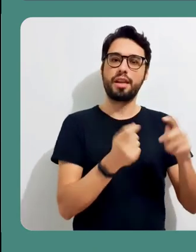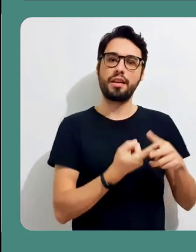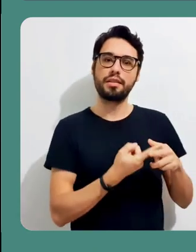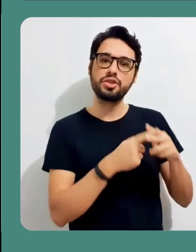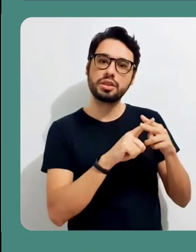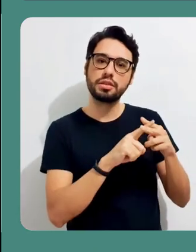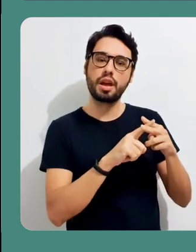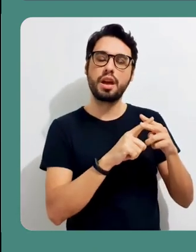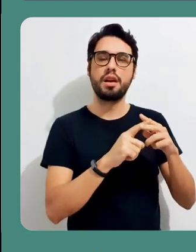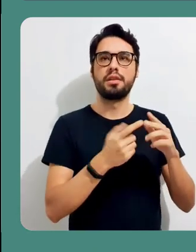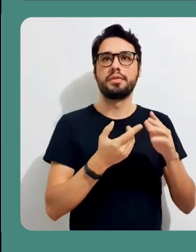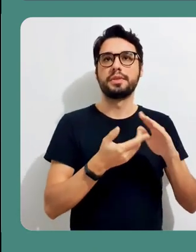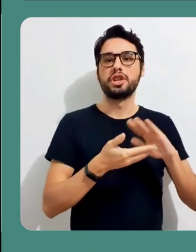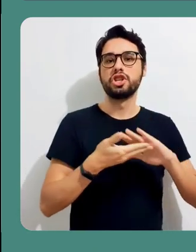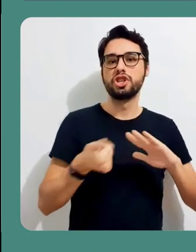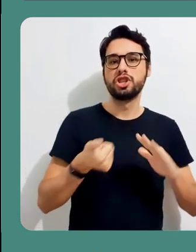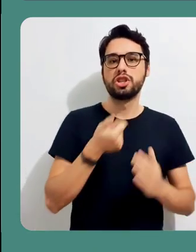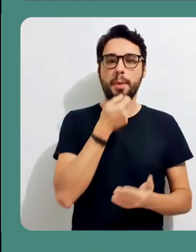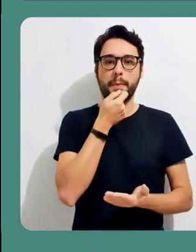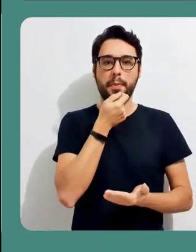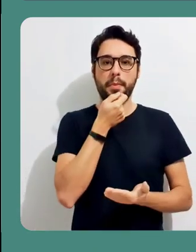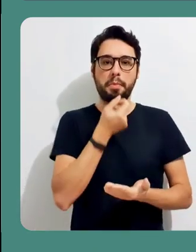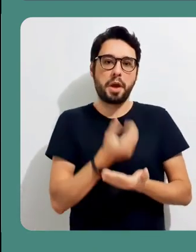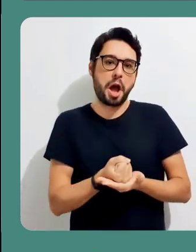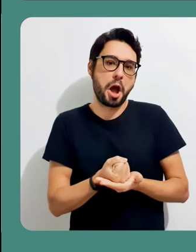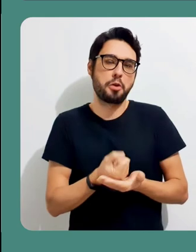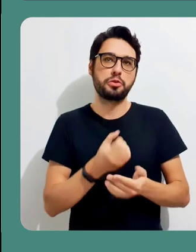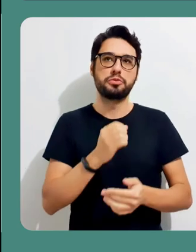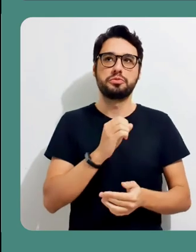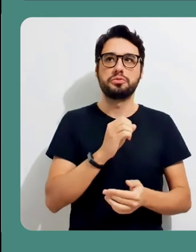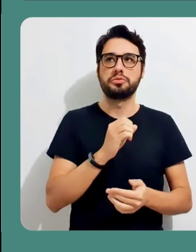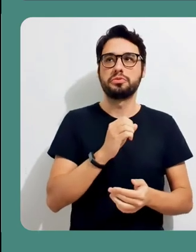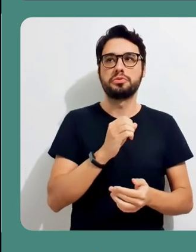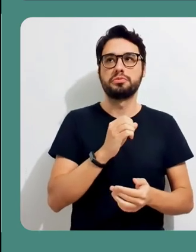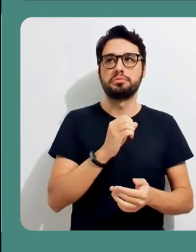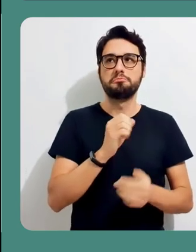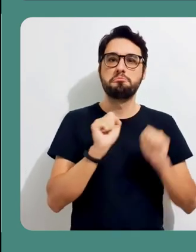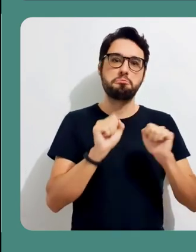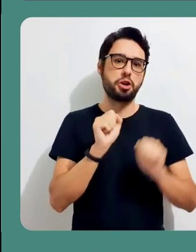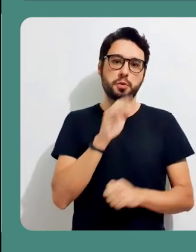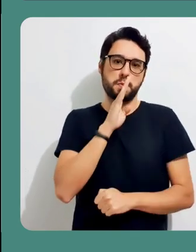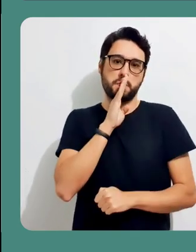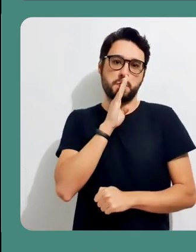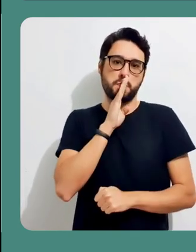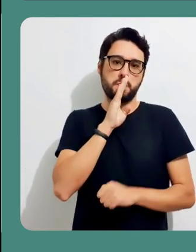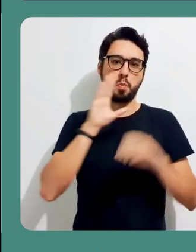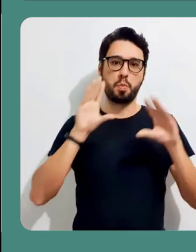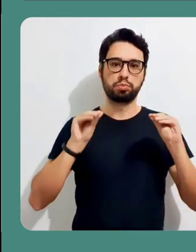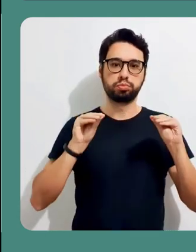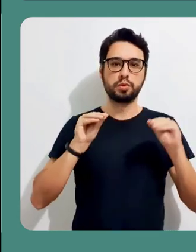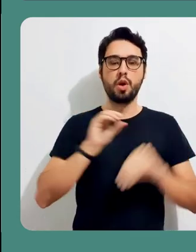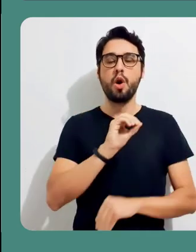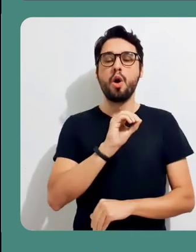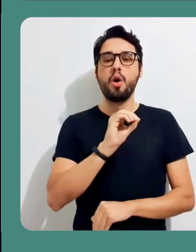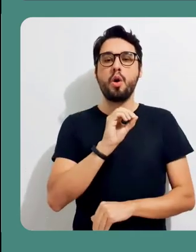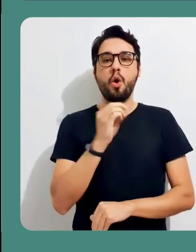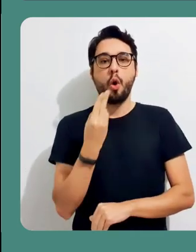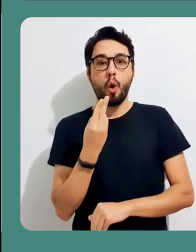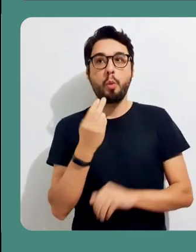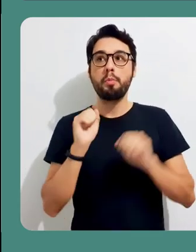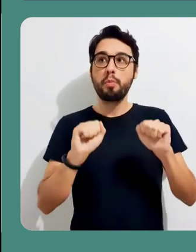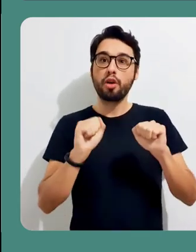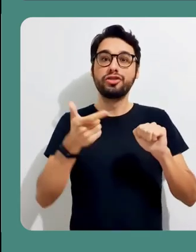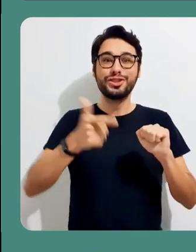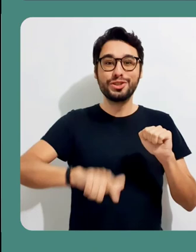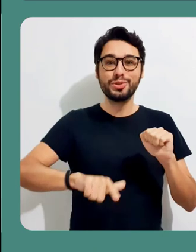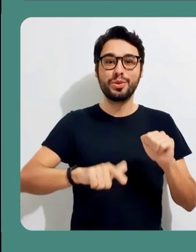área, e é essa área que eu posso editar. Então, eu posso, como por exemplo, tirar o áudio capturado nesta parte, colocar uma parte